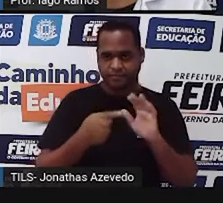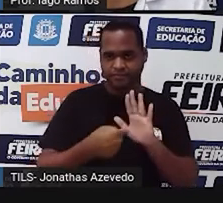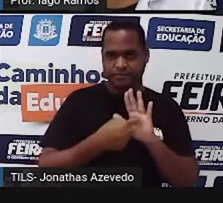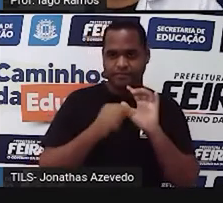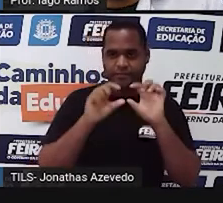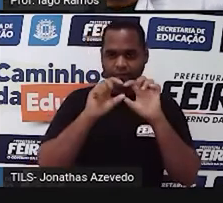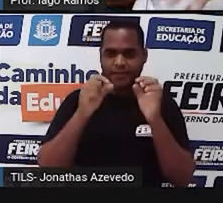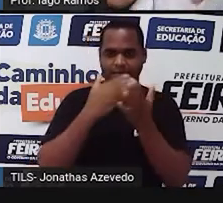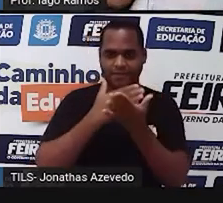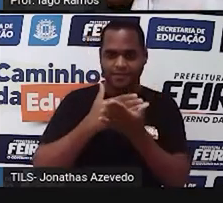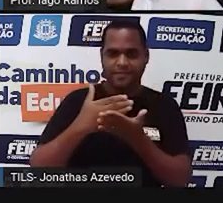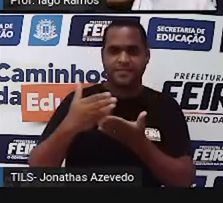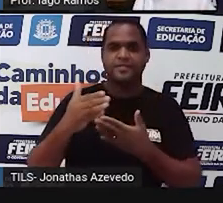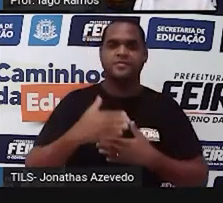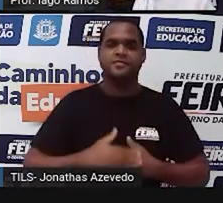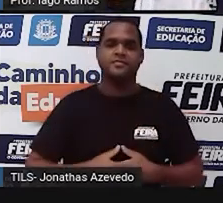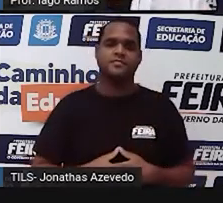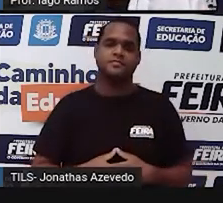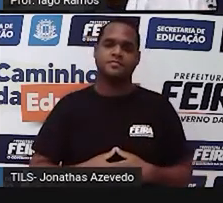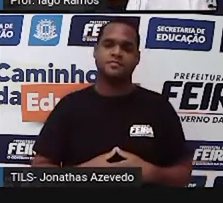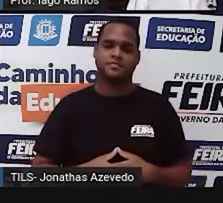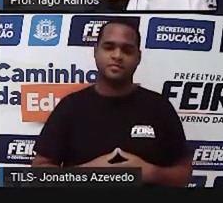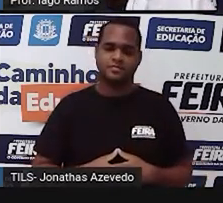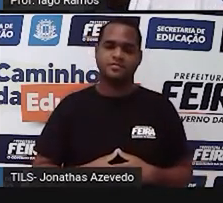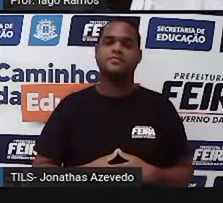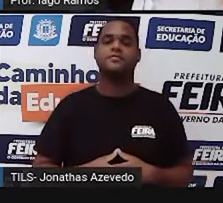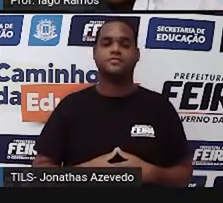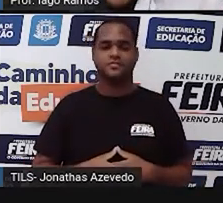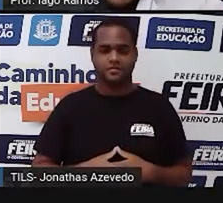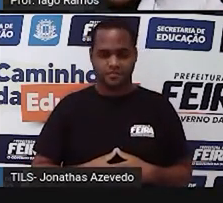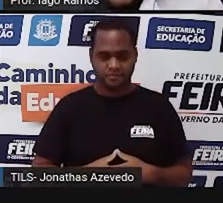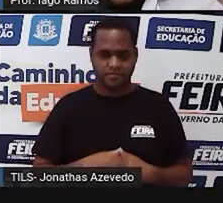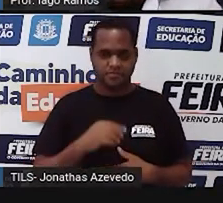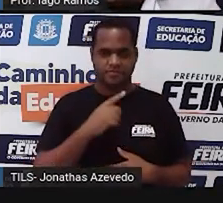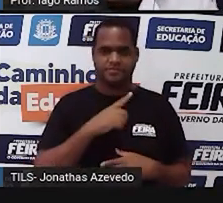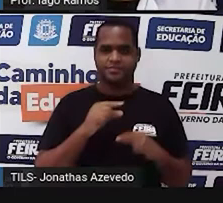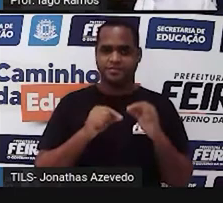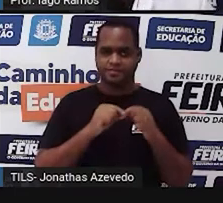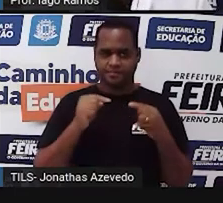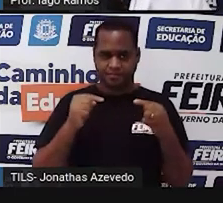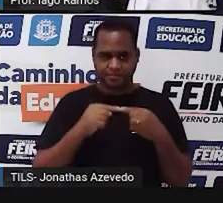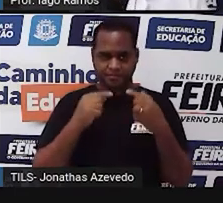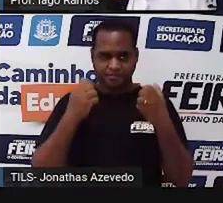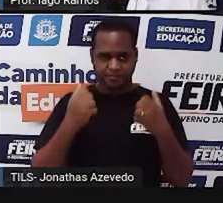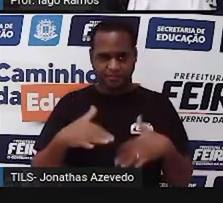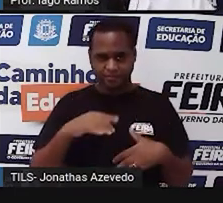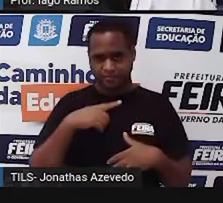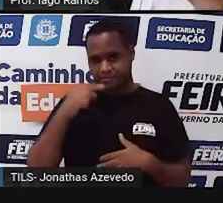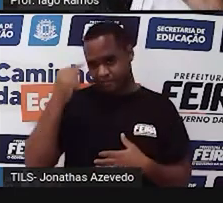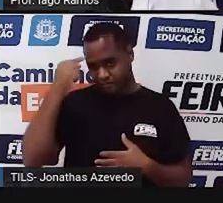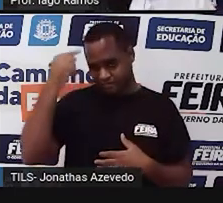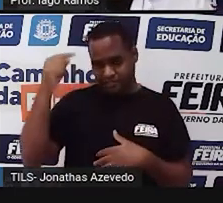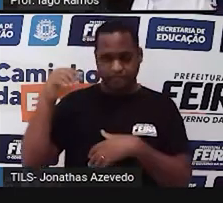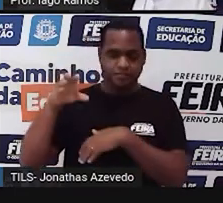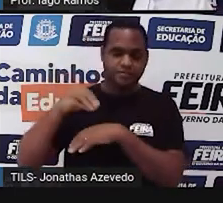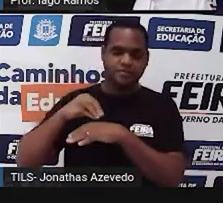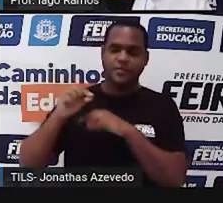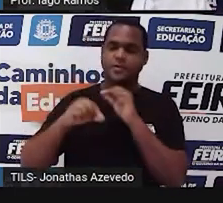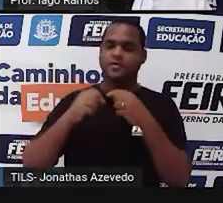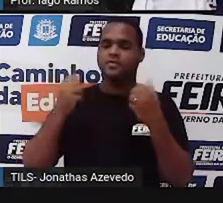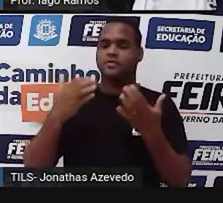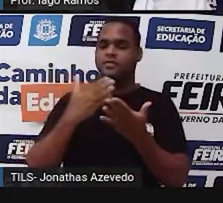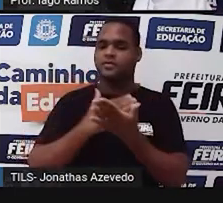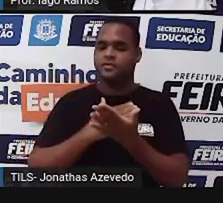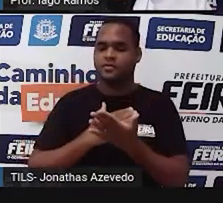Então, gente já sabe como é que funciona o material, qual é a ideia que a gente vai tirar dele. Vamos começar